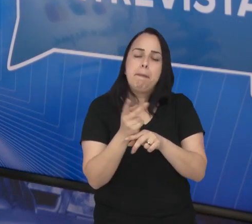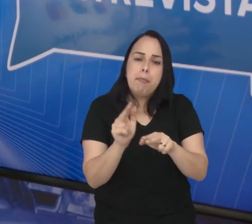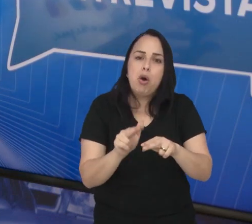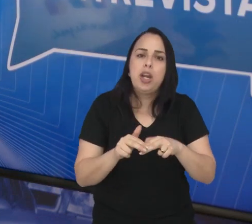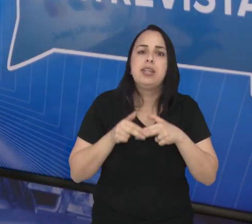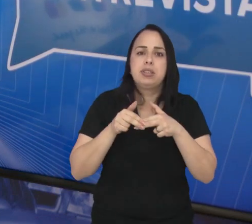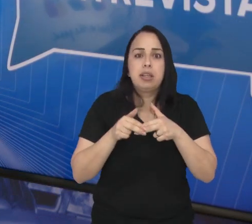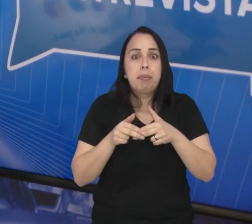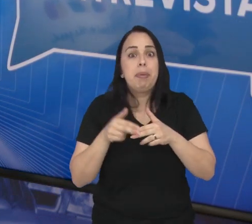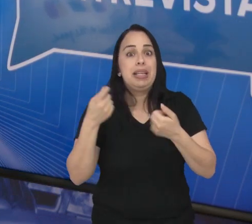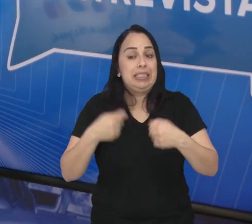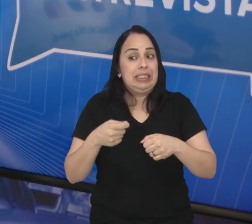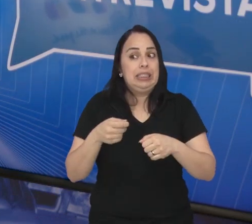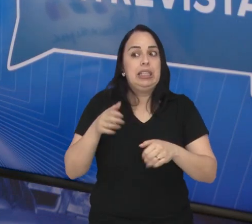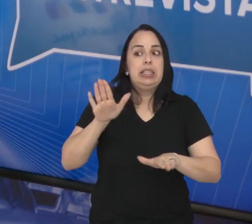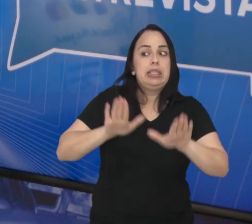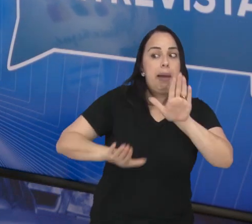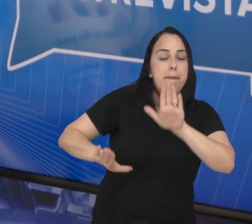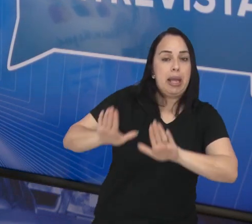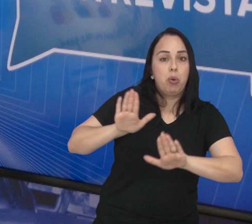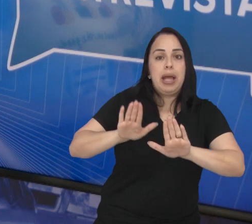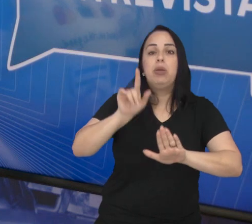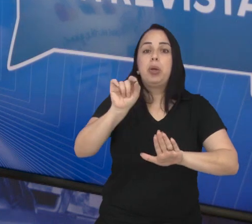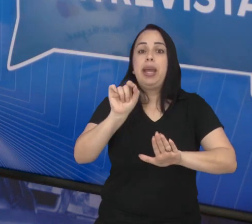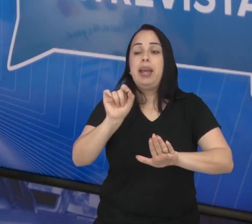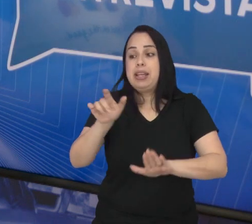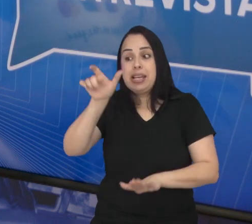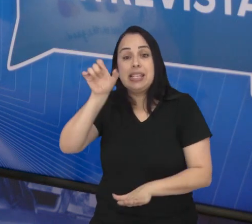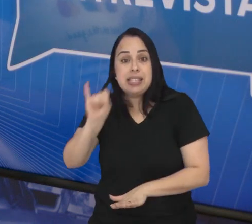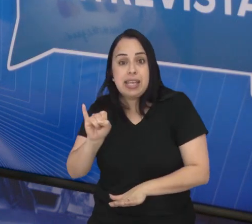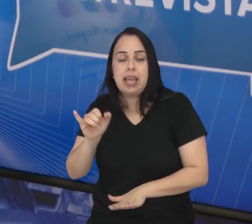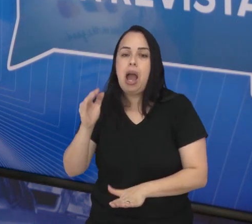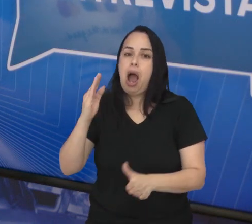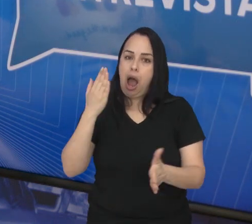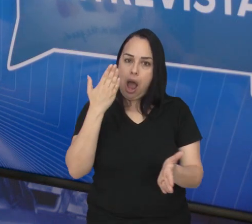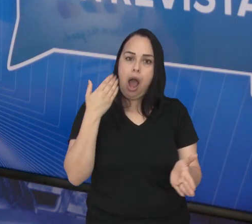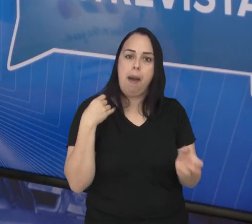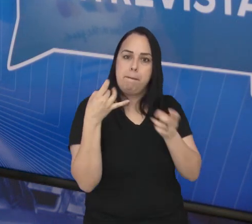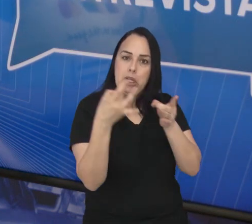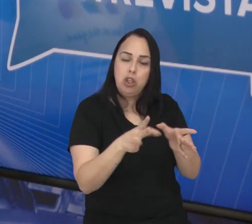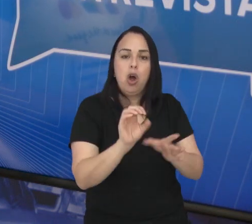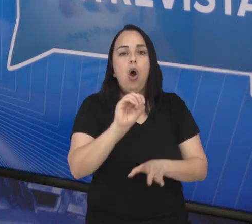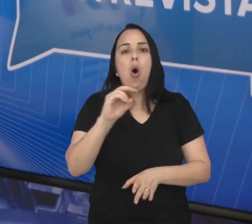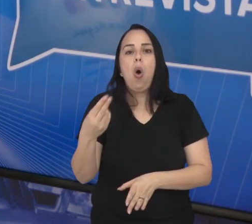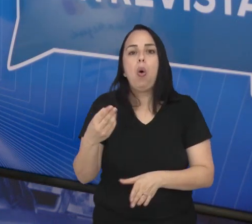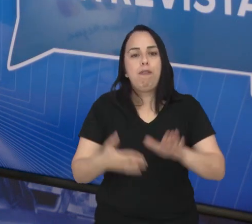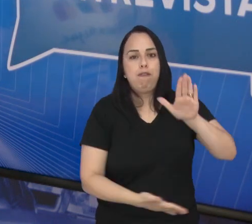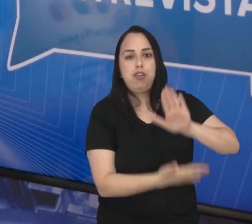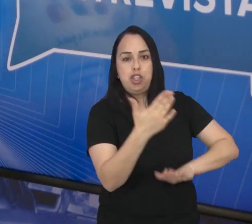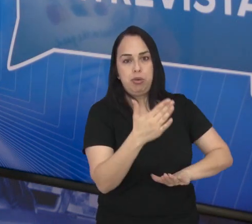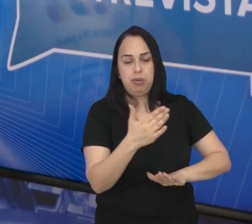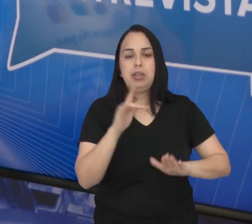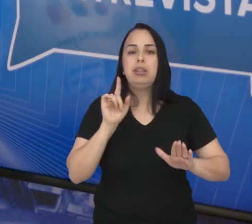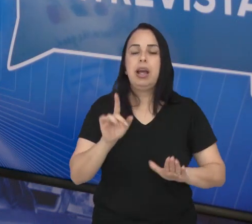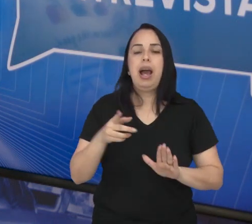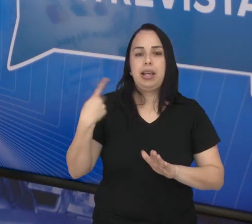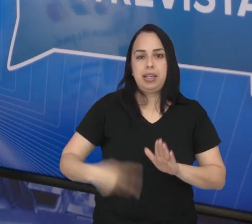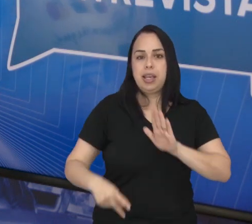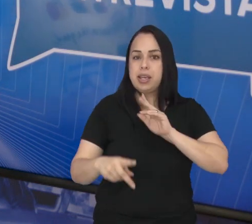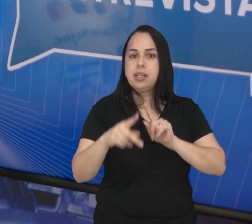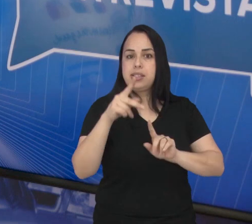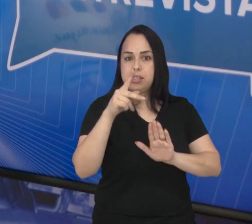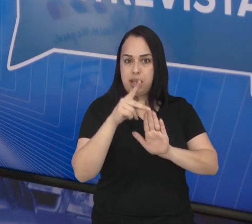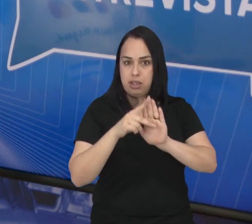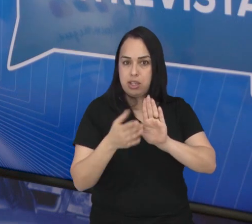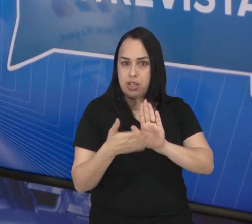precisa tomar muito cuidado nessa distinção. São José dos Campos, como todos já sabem, tem um programa permanente,